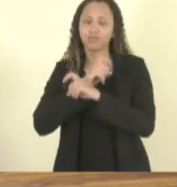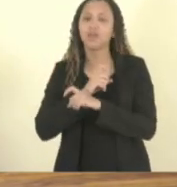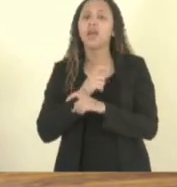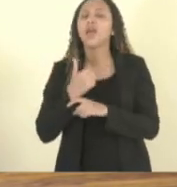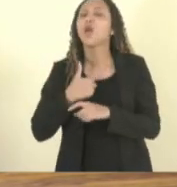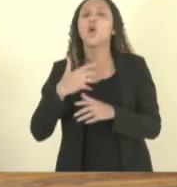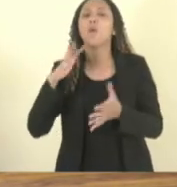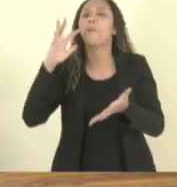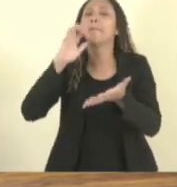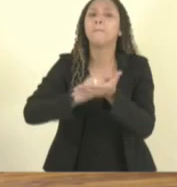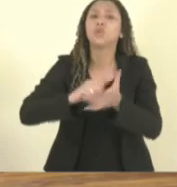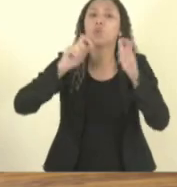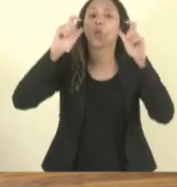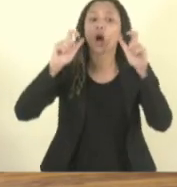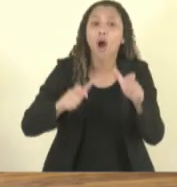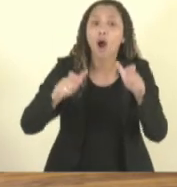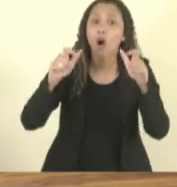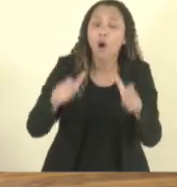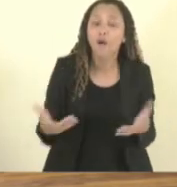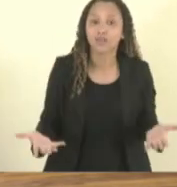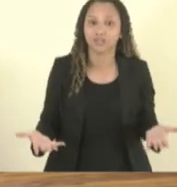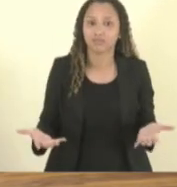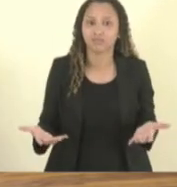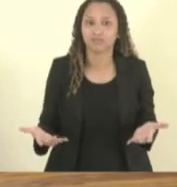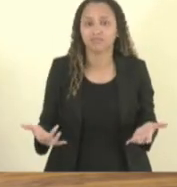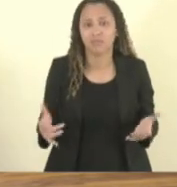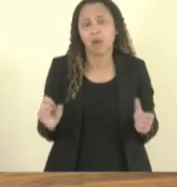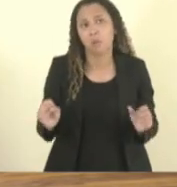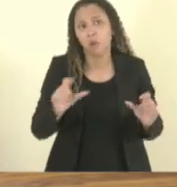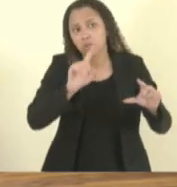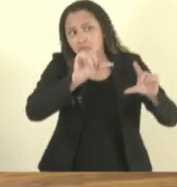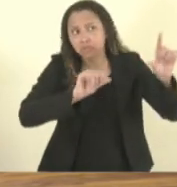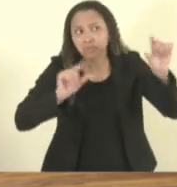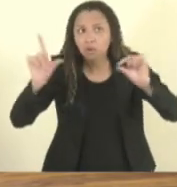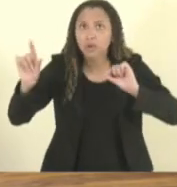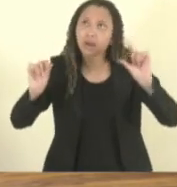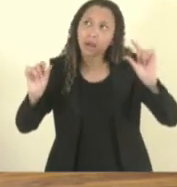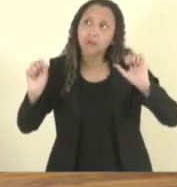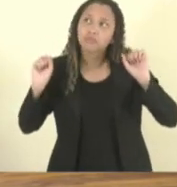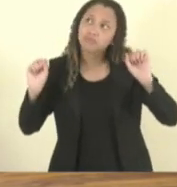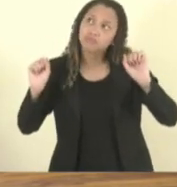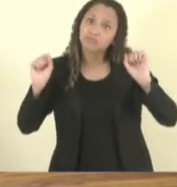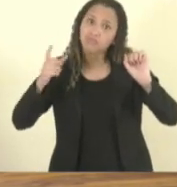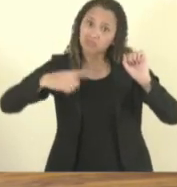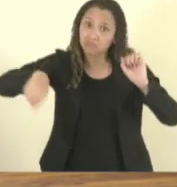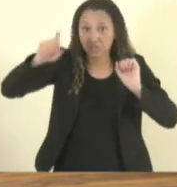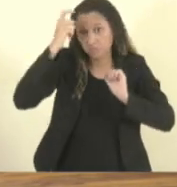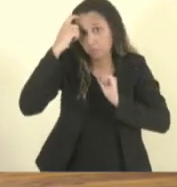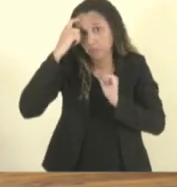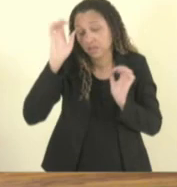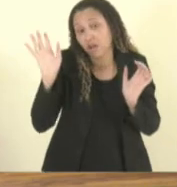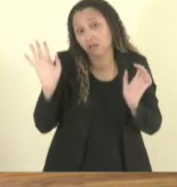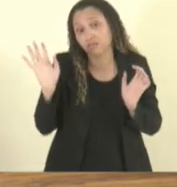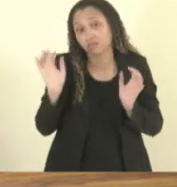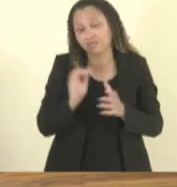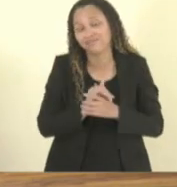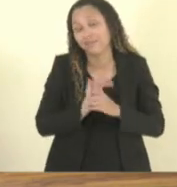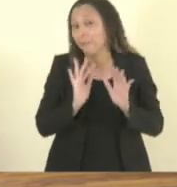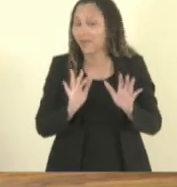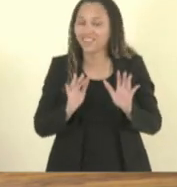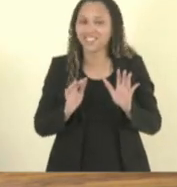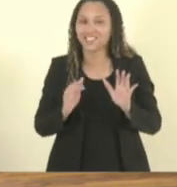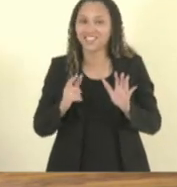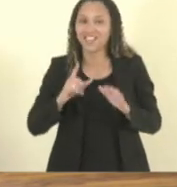filha? posso escolher onde ela vai estudar? Todo mundo pode pensar. Me foi tirado também esse direito,